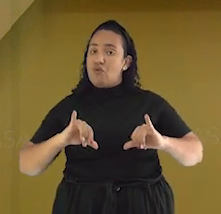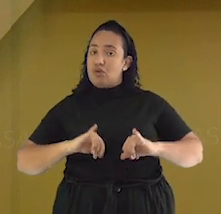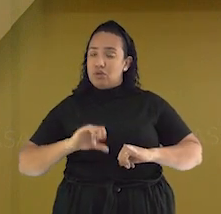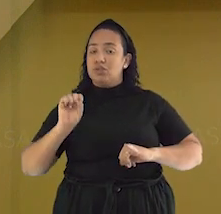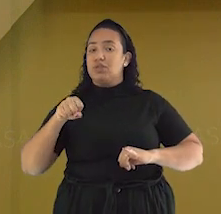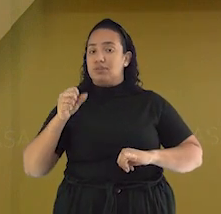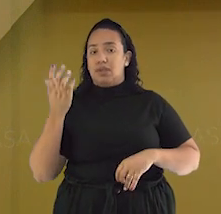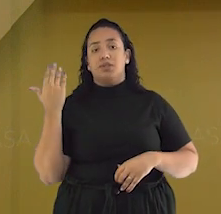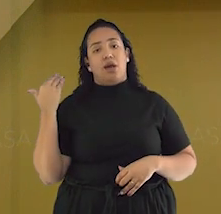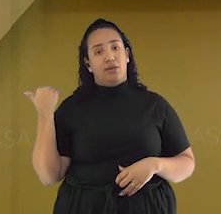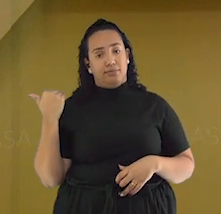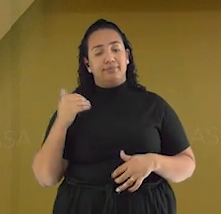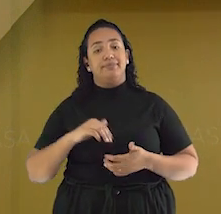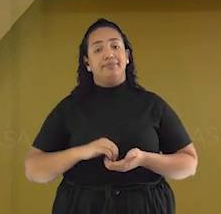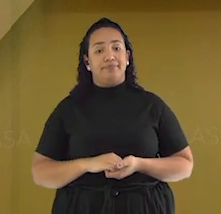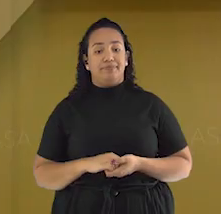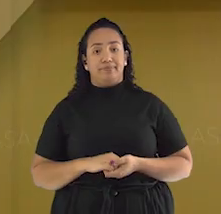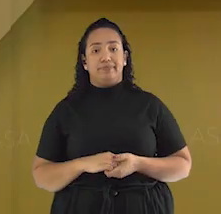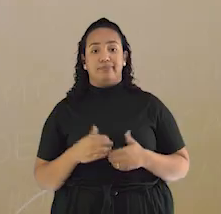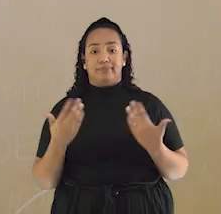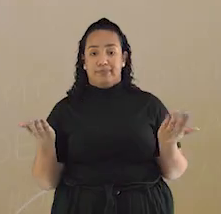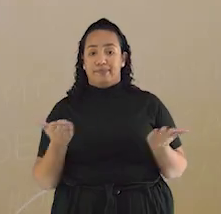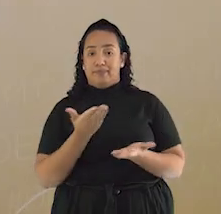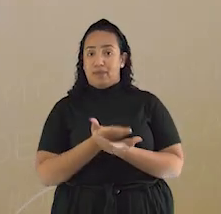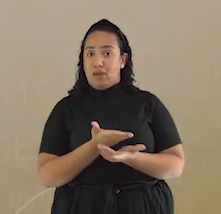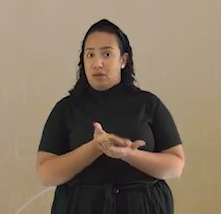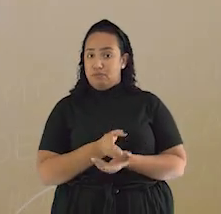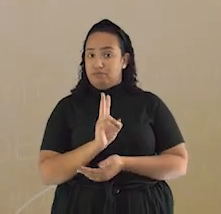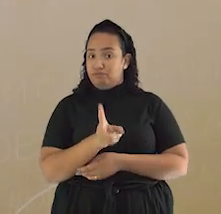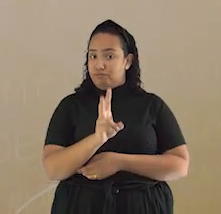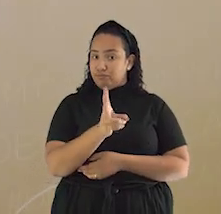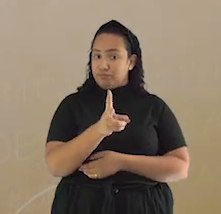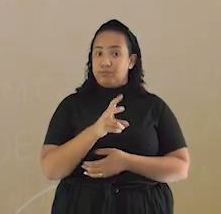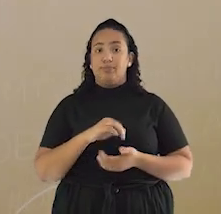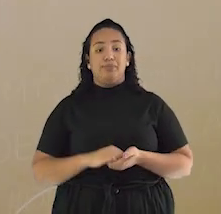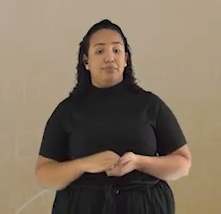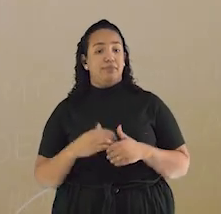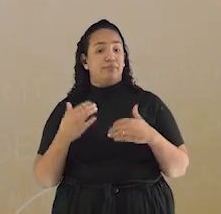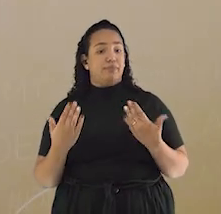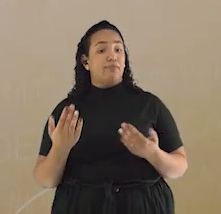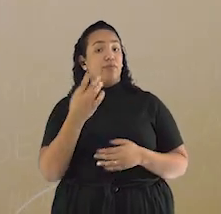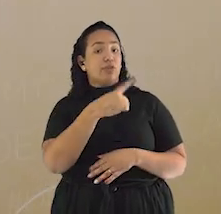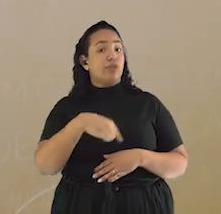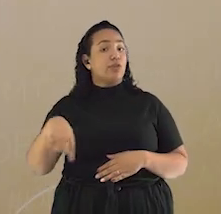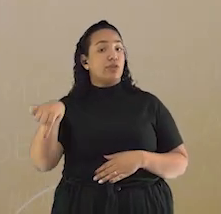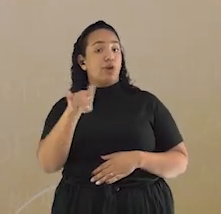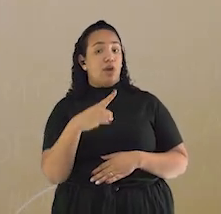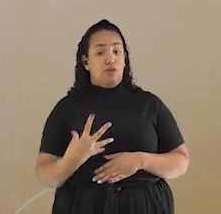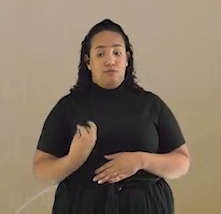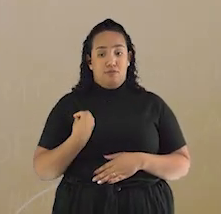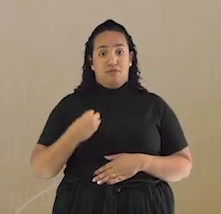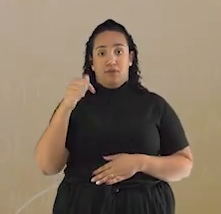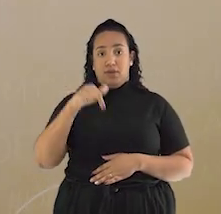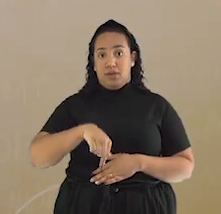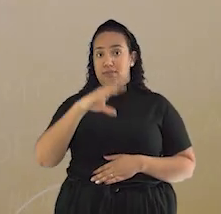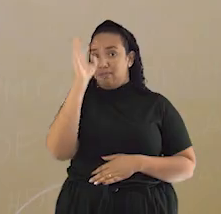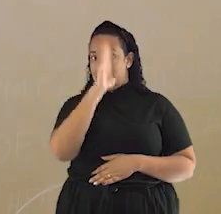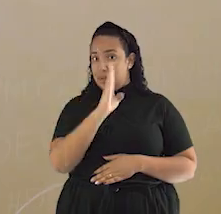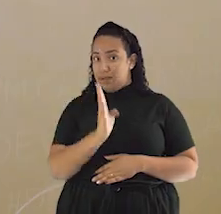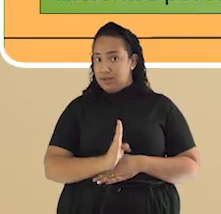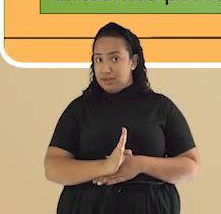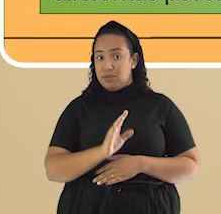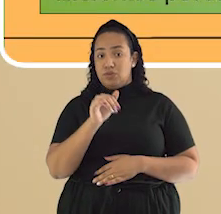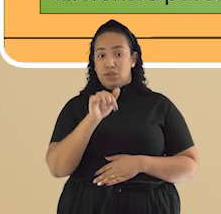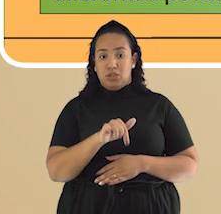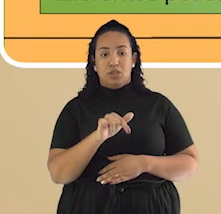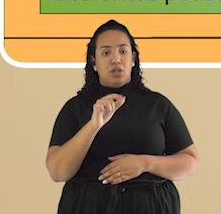Dito isto, seguimos com a aula. Apesar de vivermos no Brasil, que tem dimensões continentais, a África é muito maior.